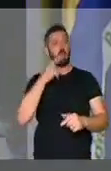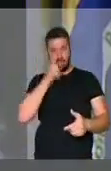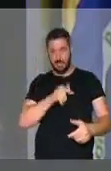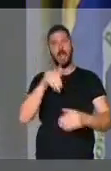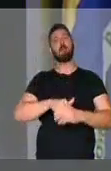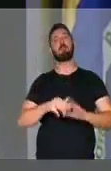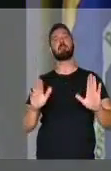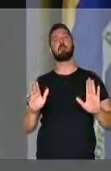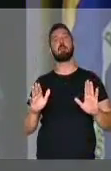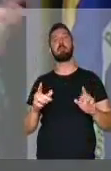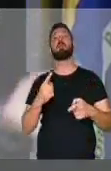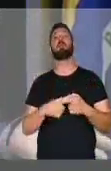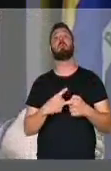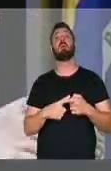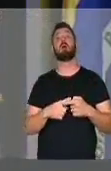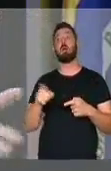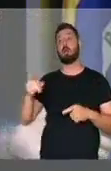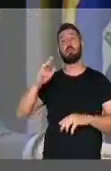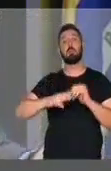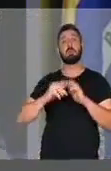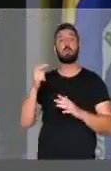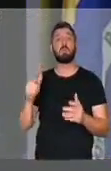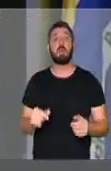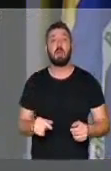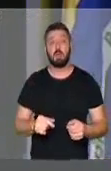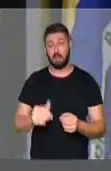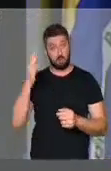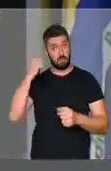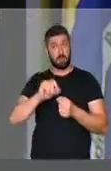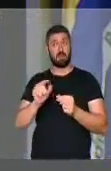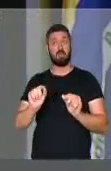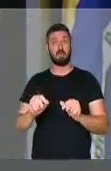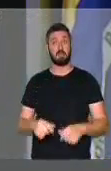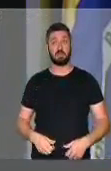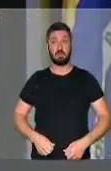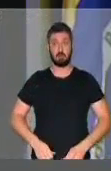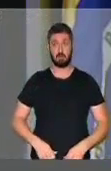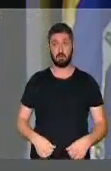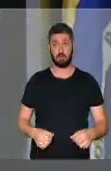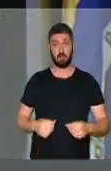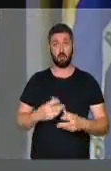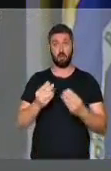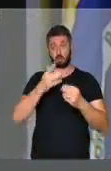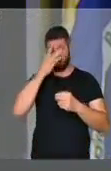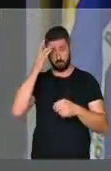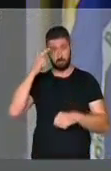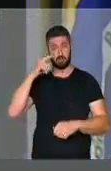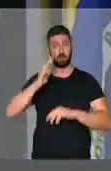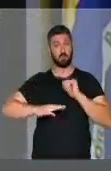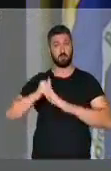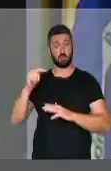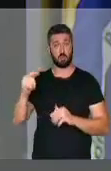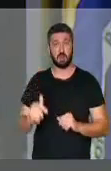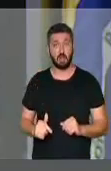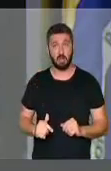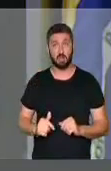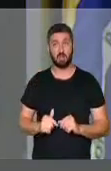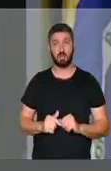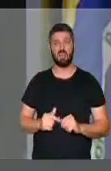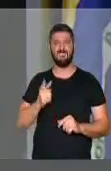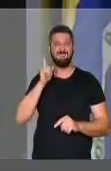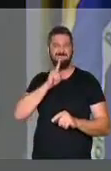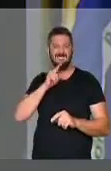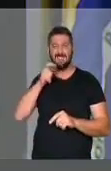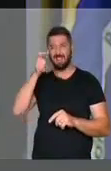Nós ganhávamos de novo. Por quê? Porque eles são incompetentes. Eles não sabem o que faz. São um monte, são amontoados de pessoas incompetentes e mal